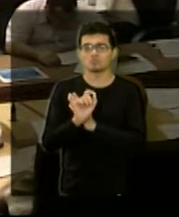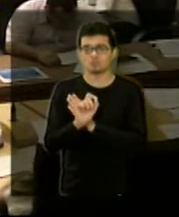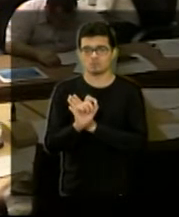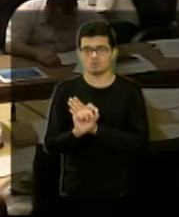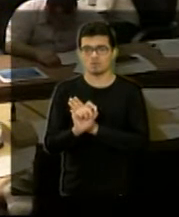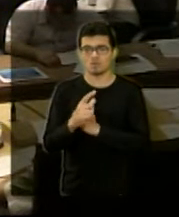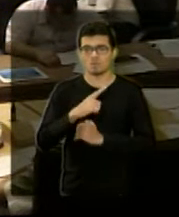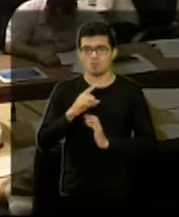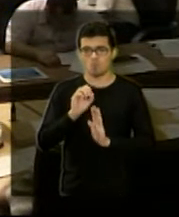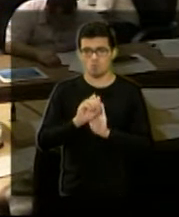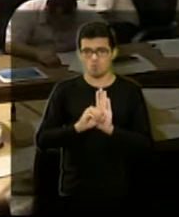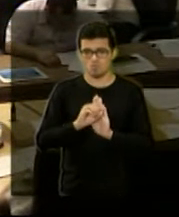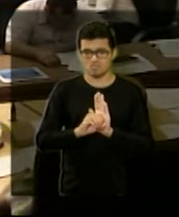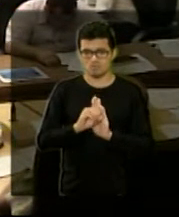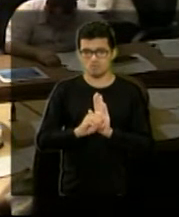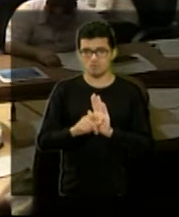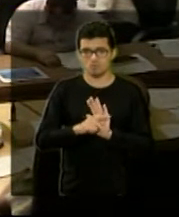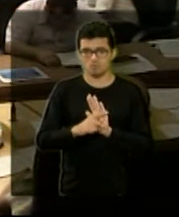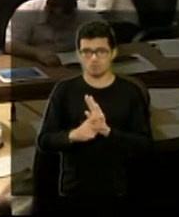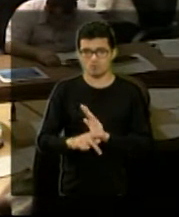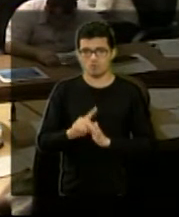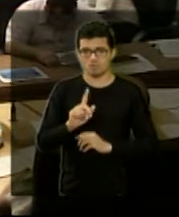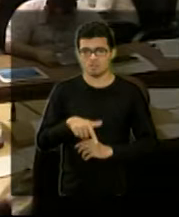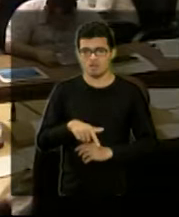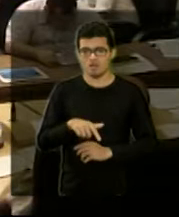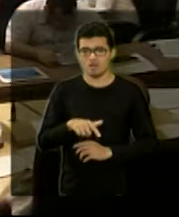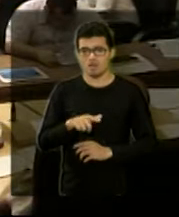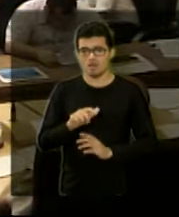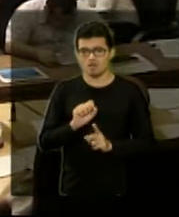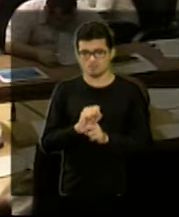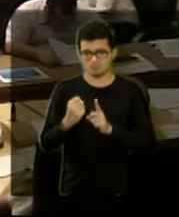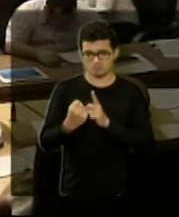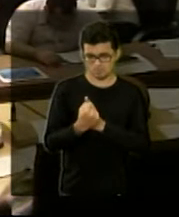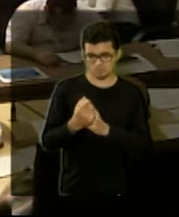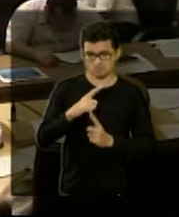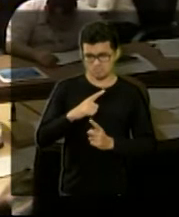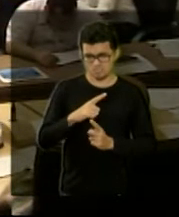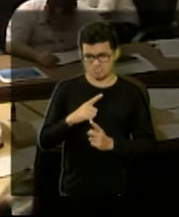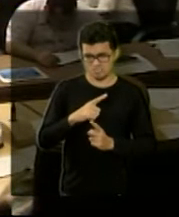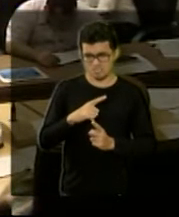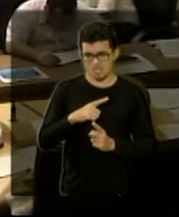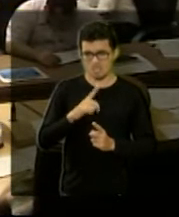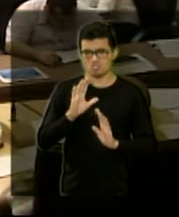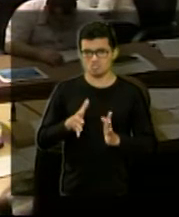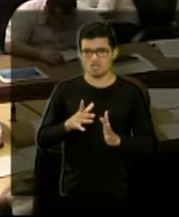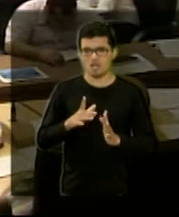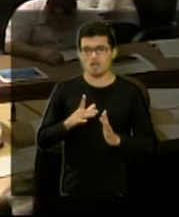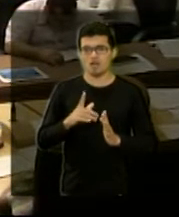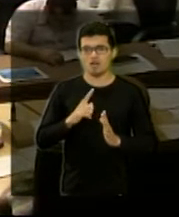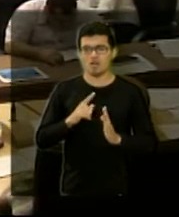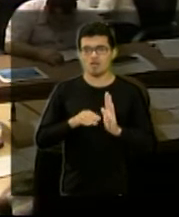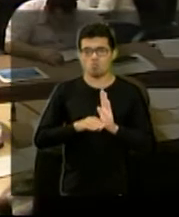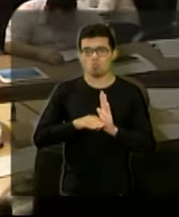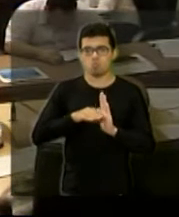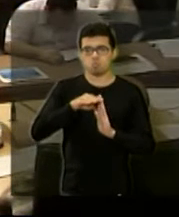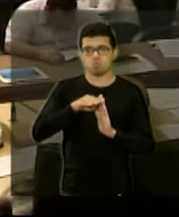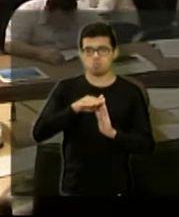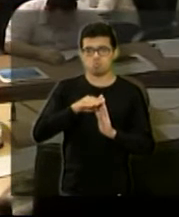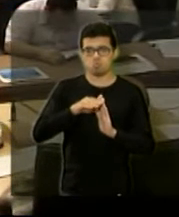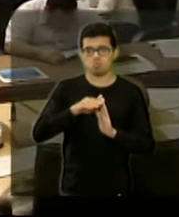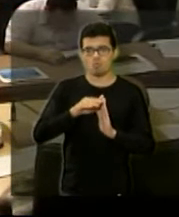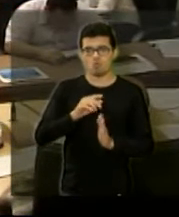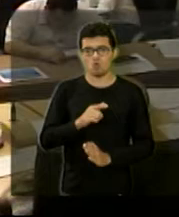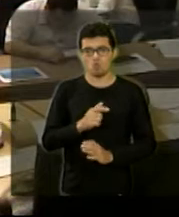no orçamento da assistência, foi previsto um aumento da dotação orçamentária para